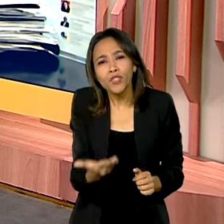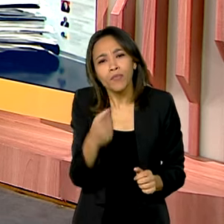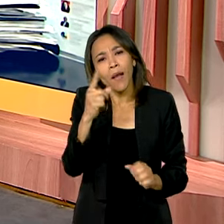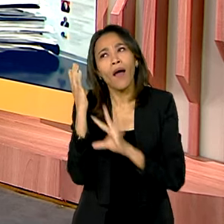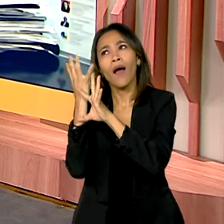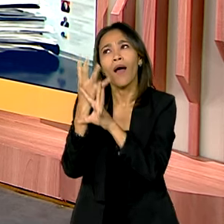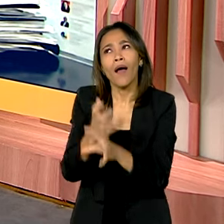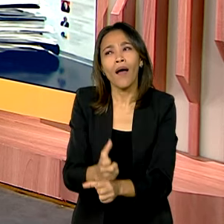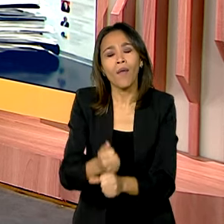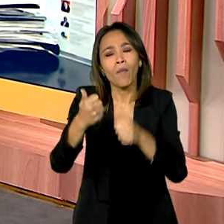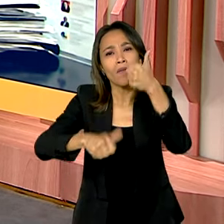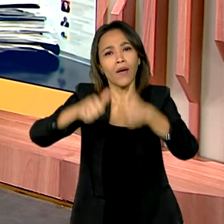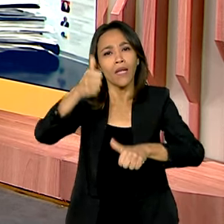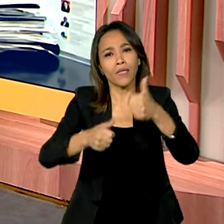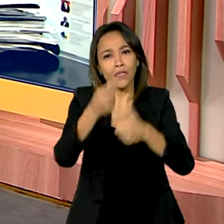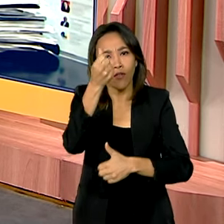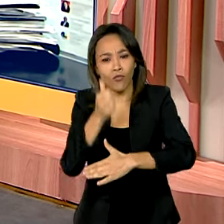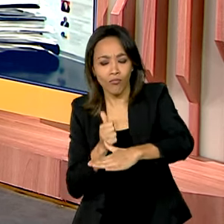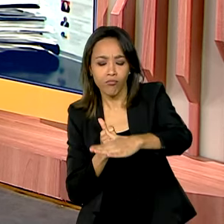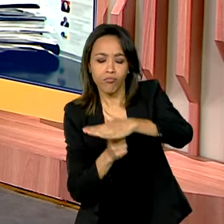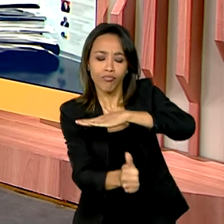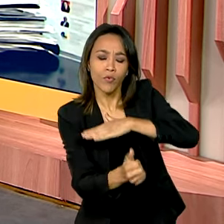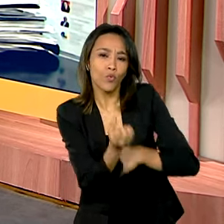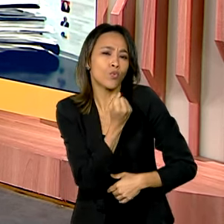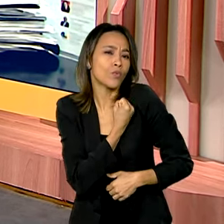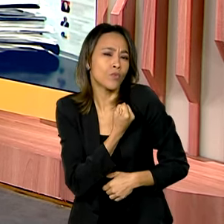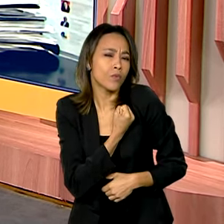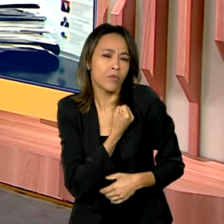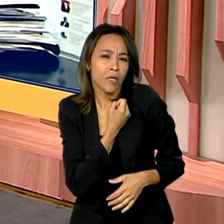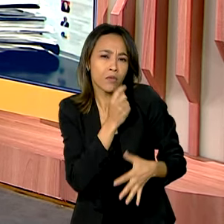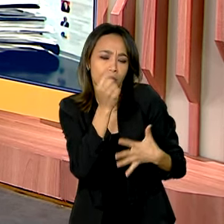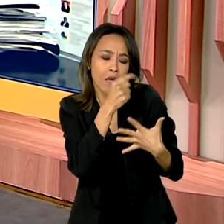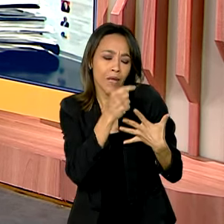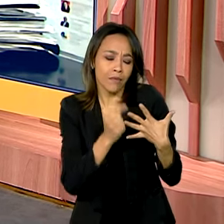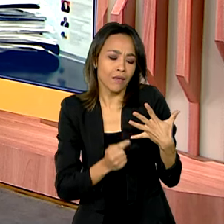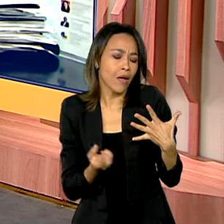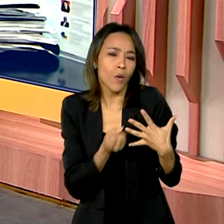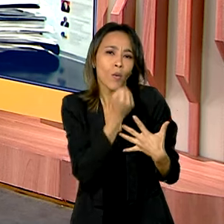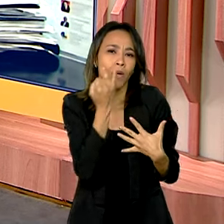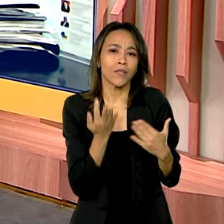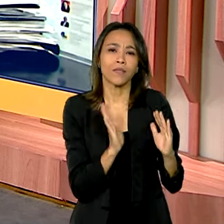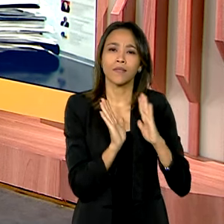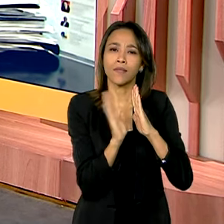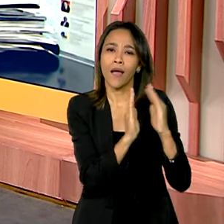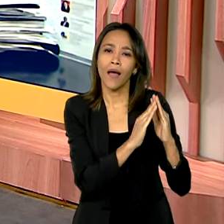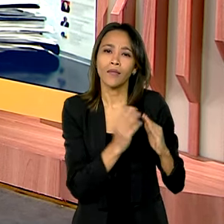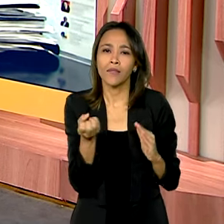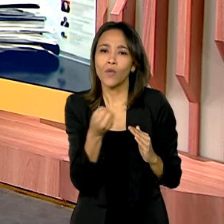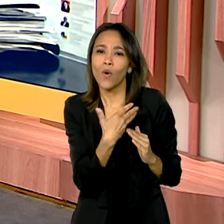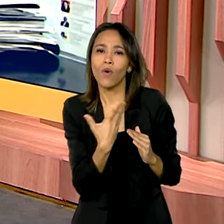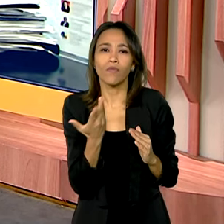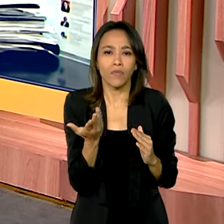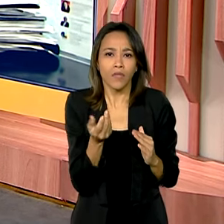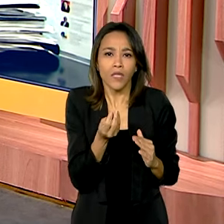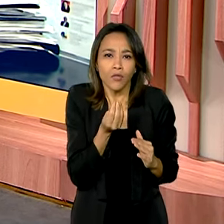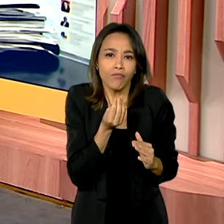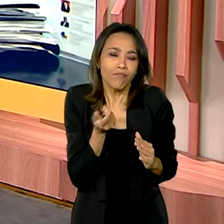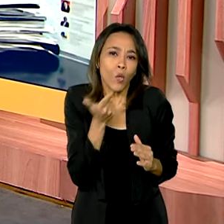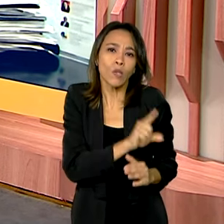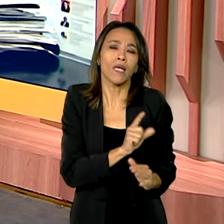investimentos, dos números do programa, Quantas casas, novas moradias poderemos ter até